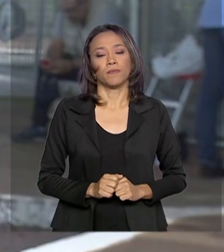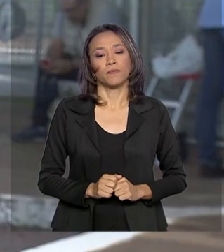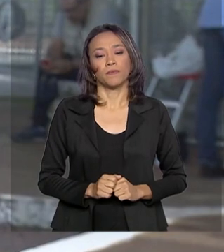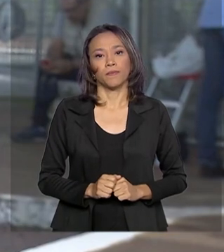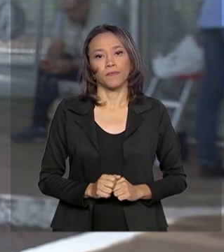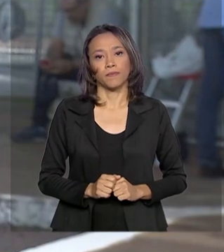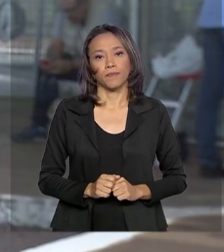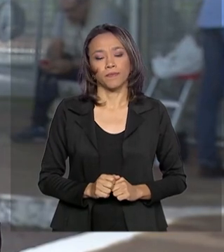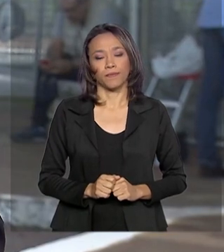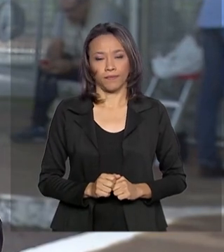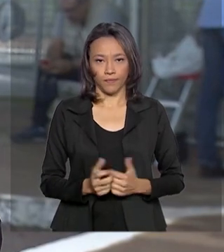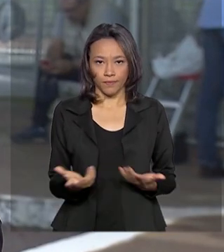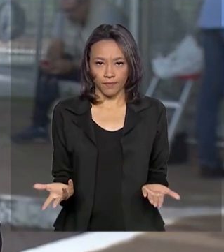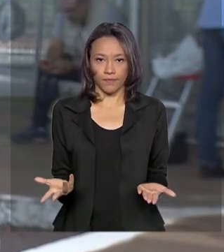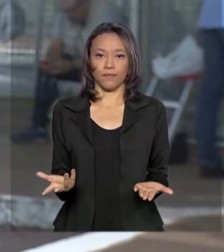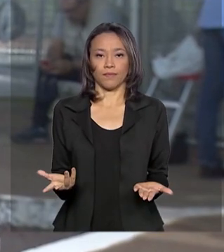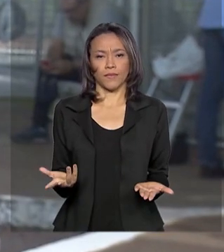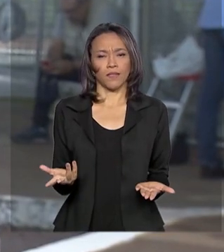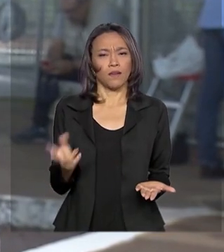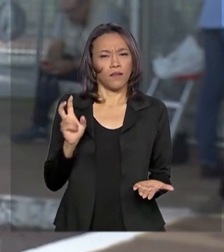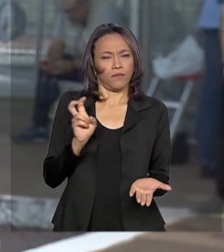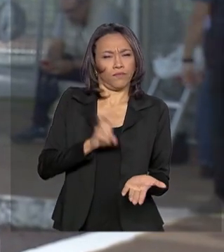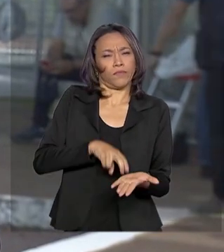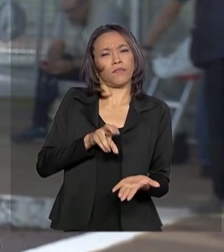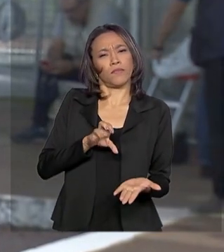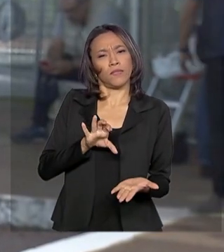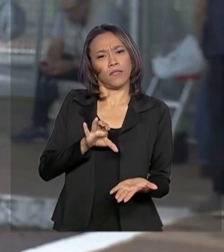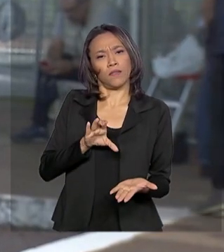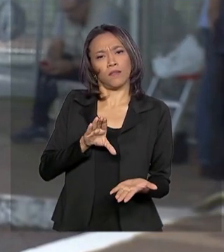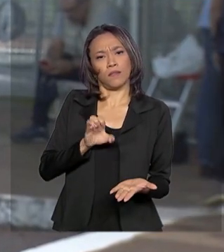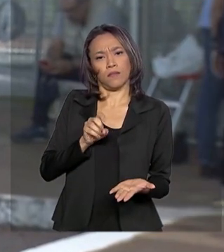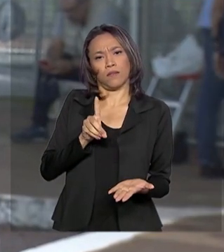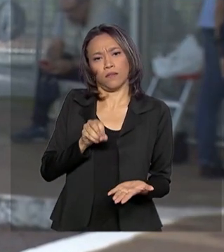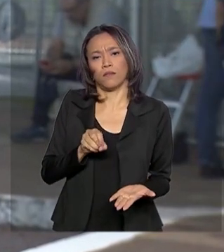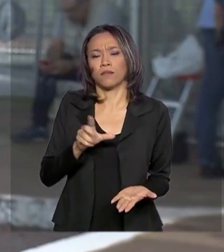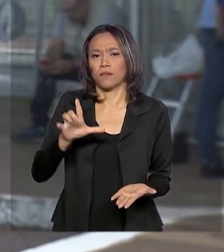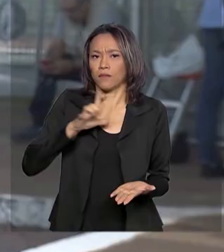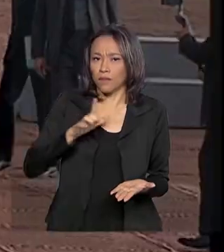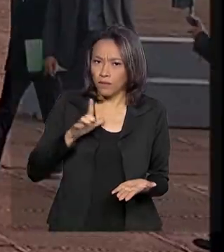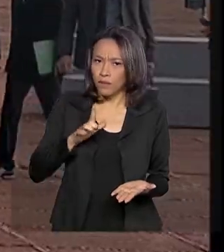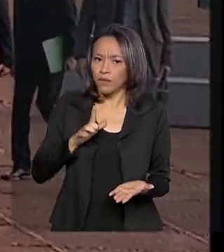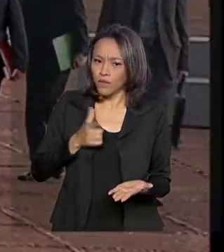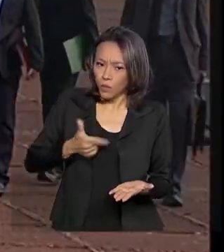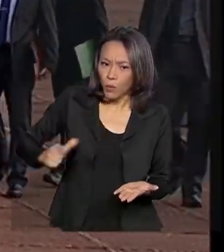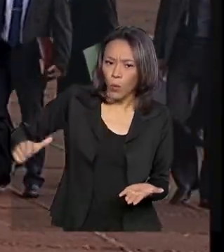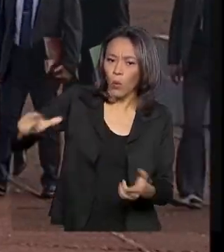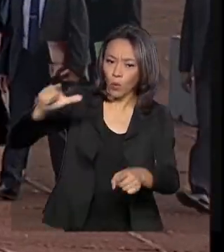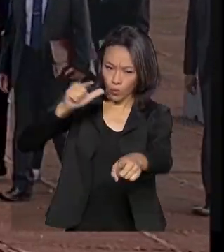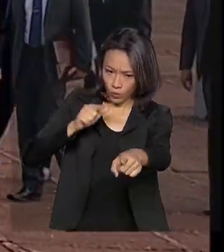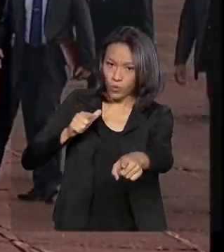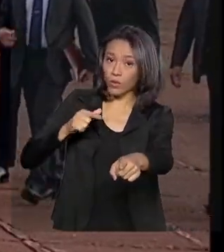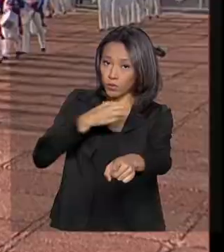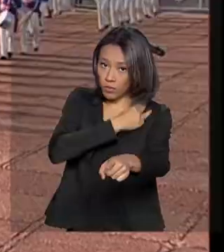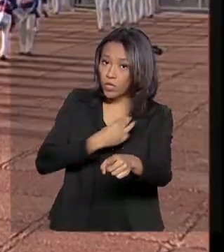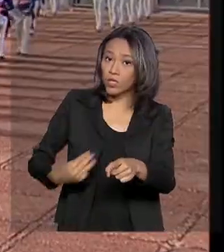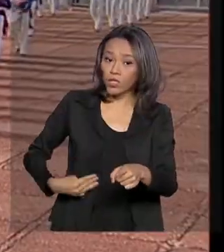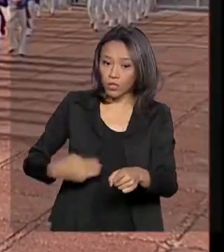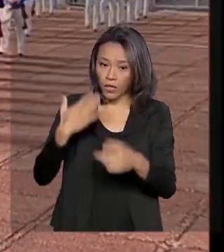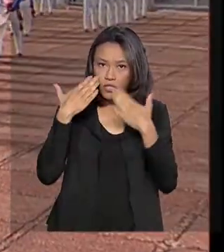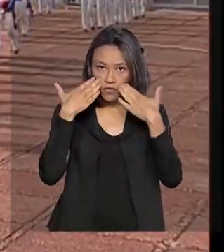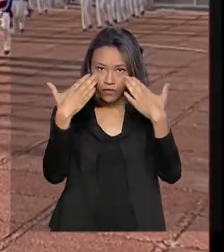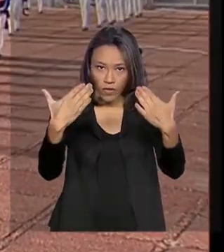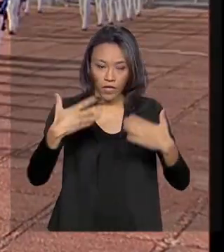E Renata, mais cedo o presidente Jair Bolsonaro participou junto com os demais ministros aqui em frente ao Palácio da